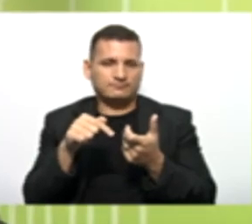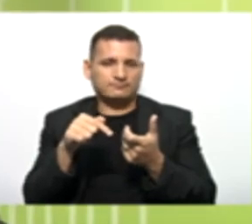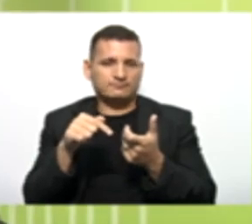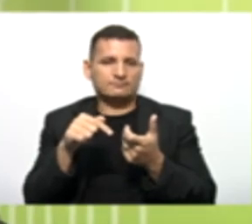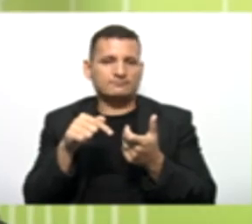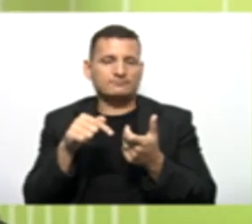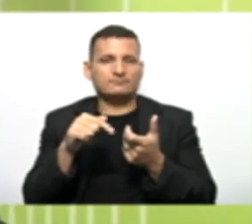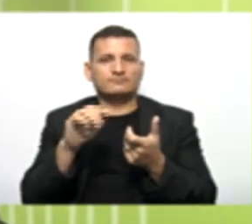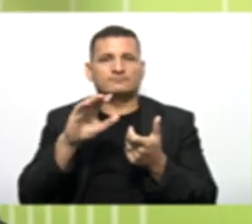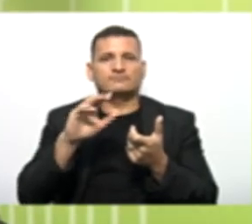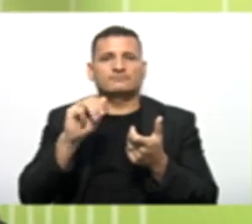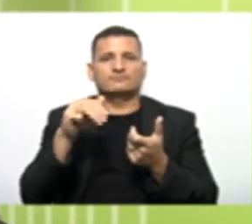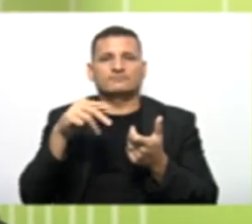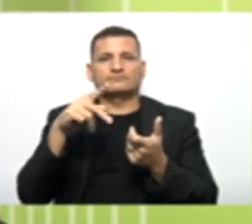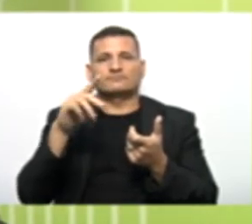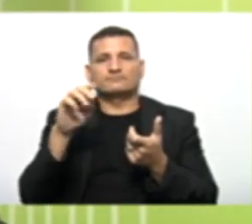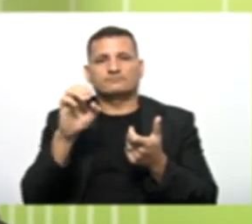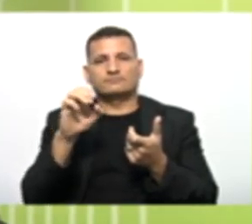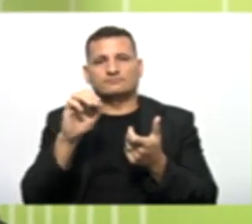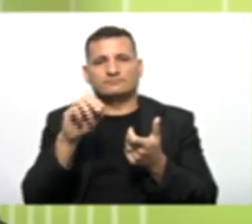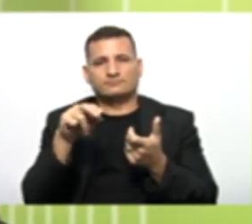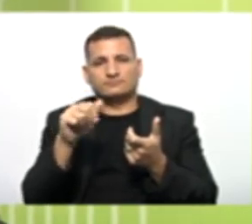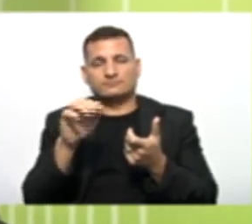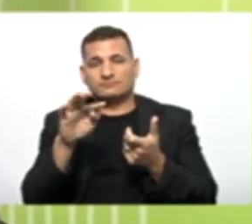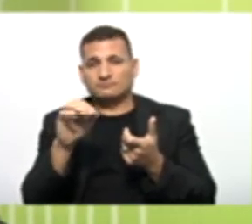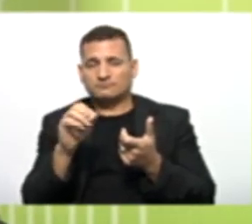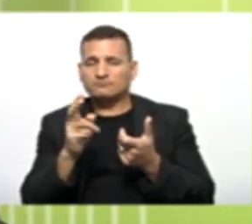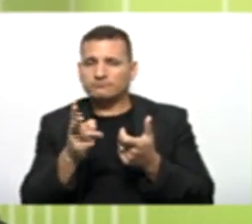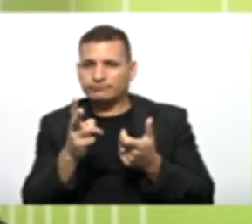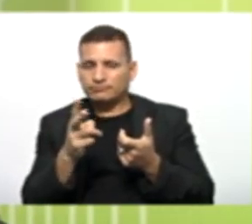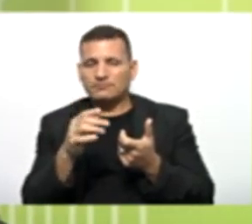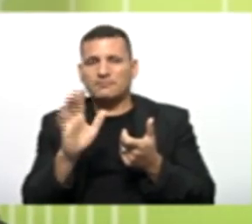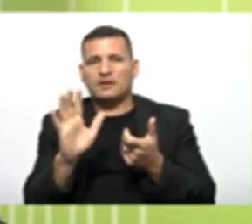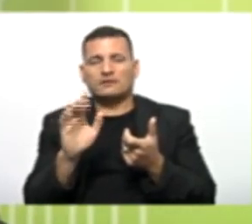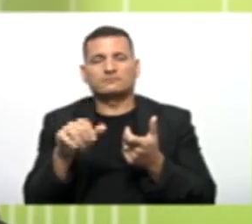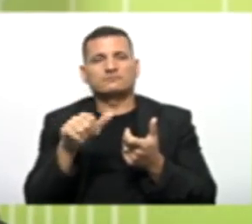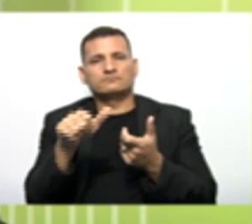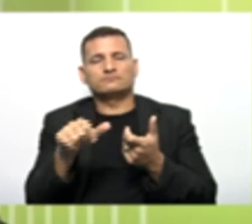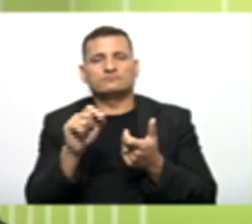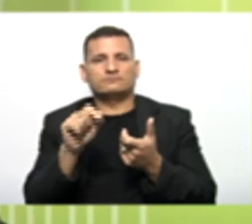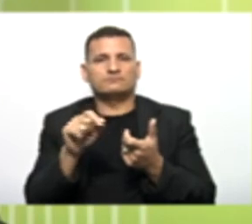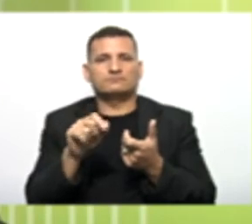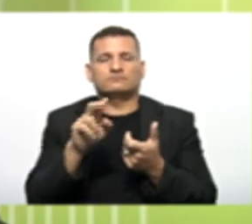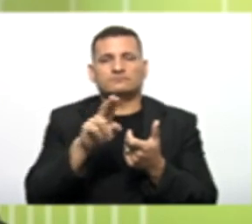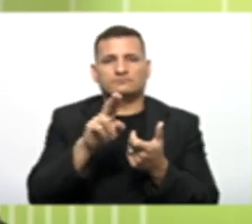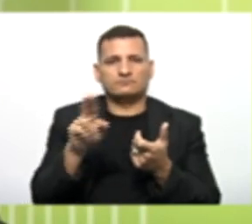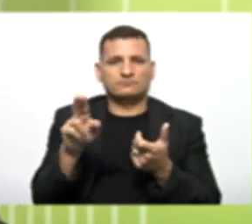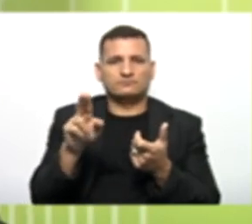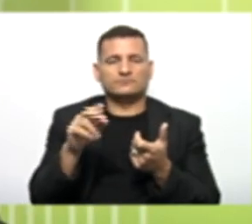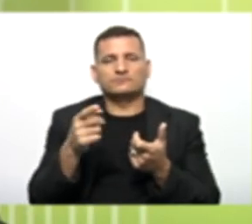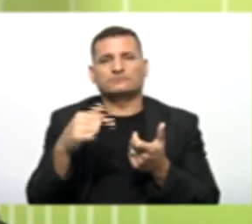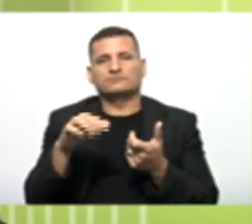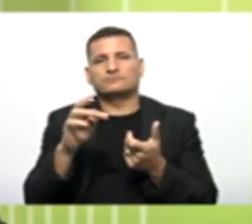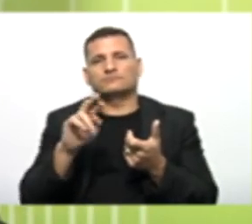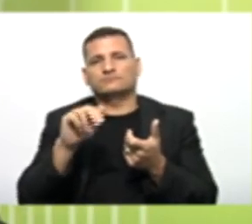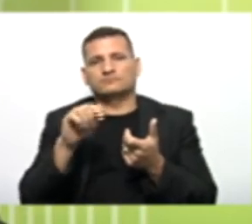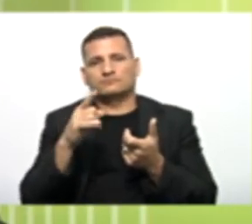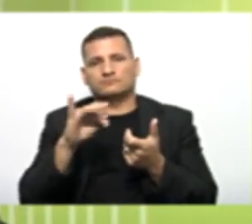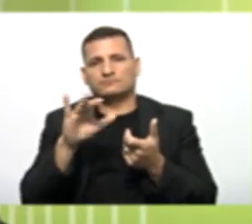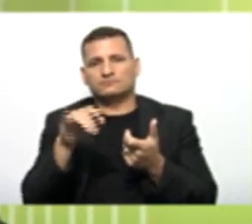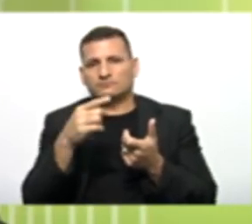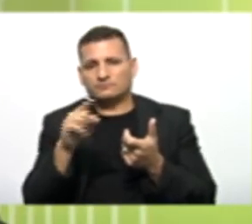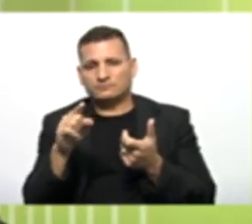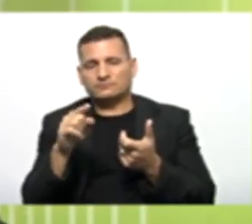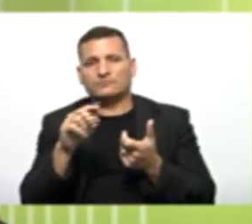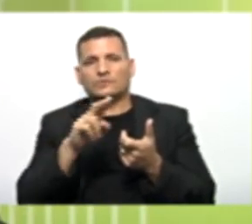Campeonato Que era Campeonato Brasileiro De futebol E modificou o que? O nome E a tradição O